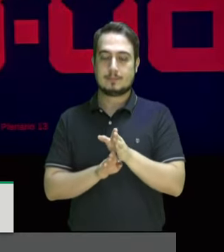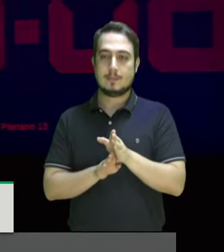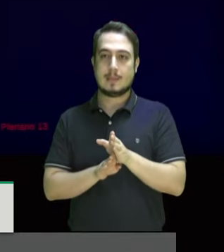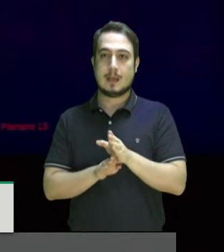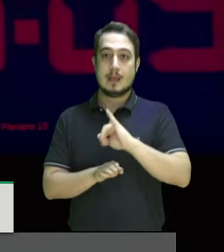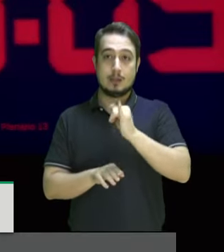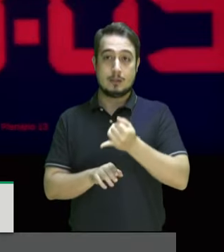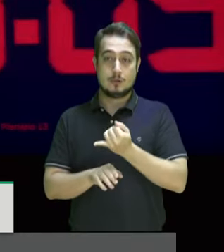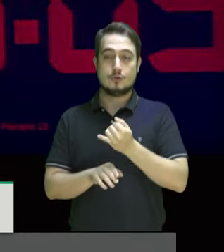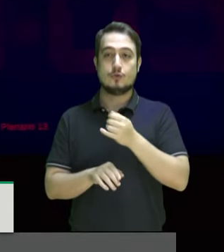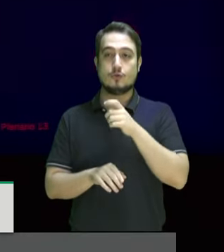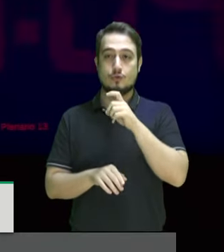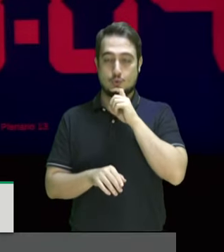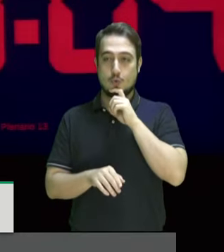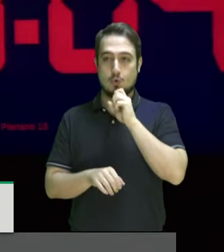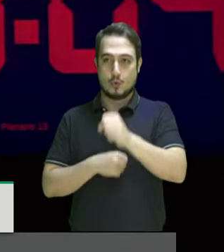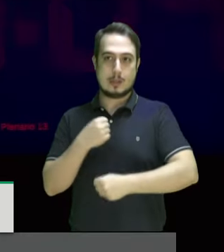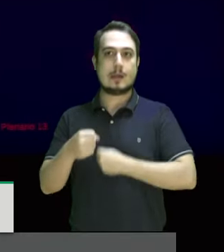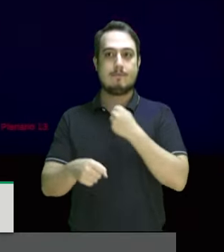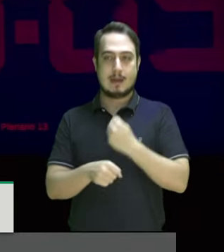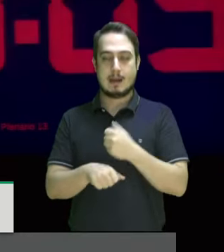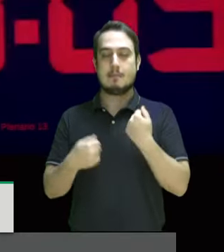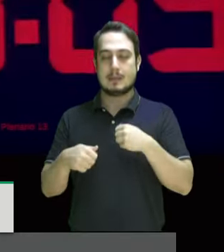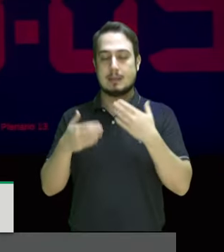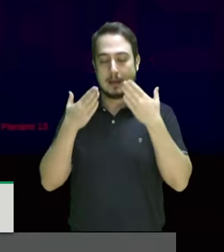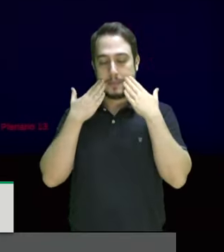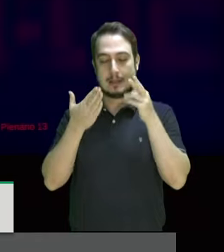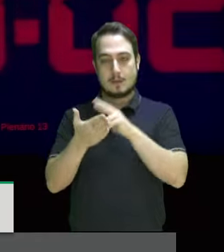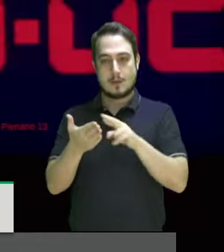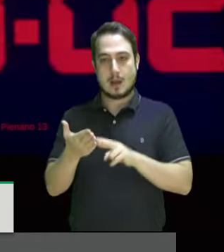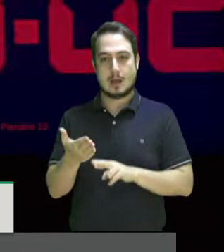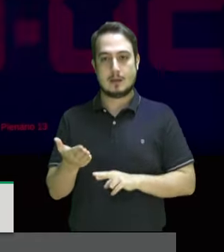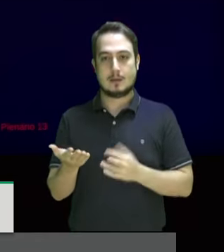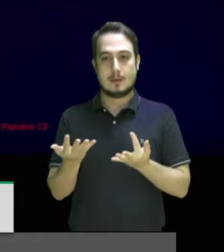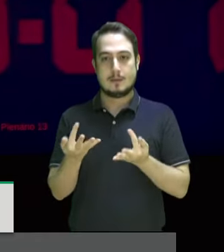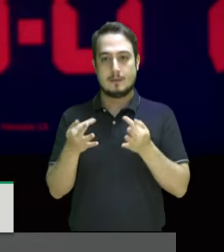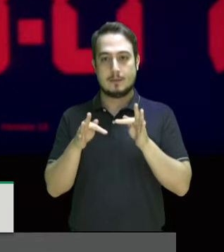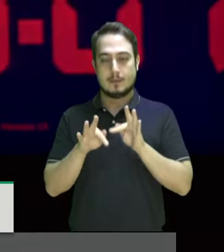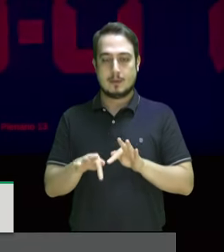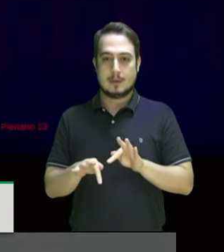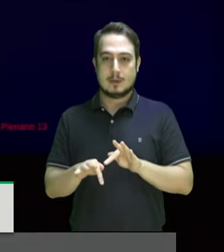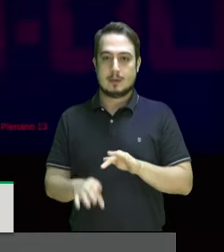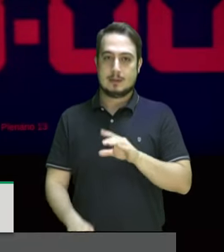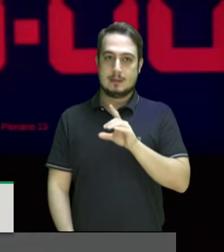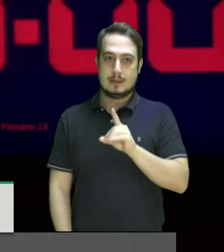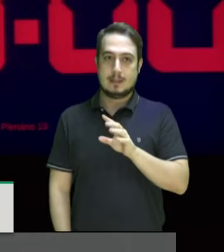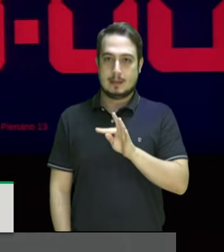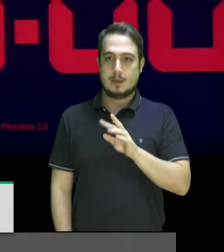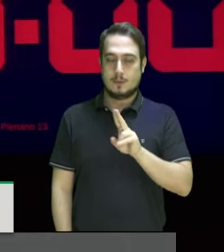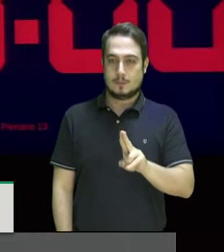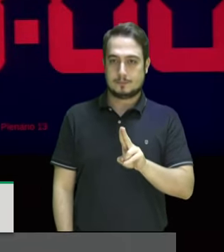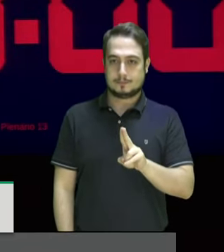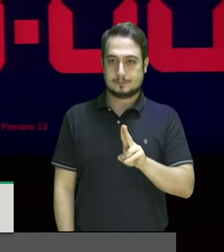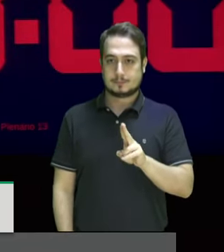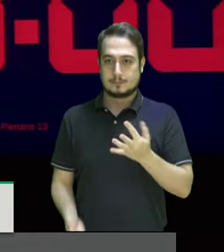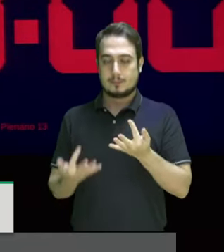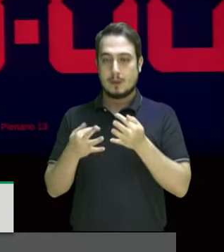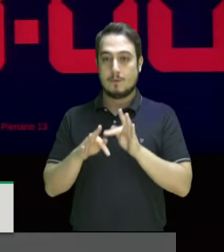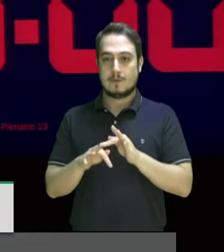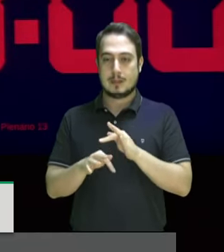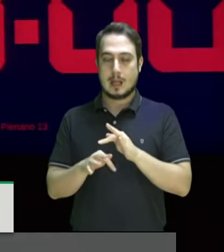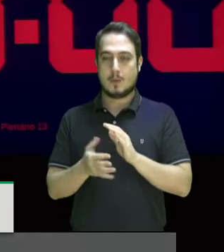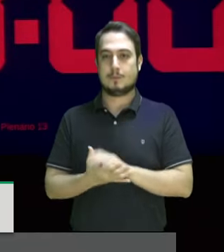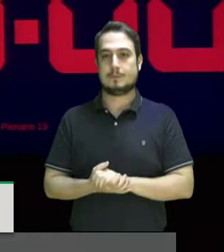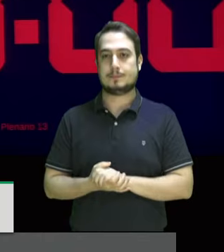julho do ano que vem, deveríamos apresentar o nosso relatório de período, o relatório de fim de ciclo,